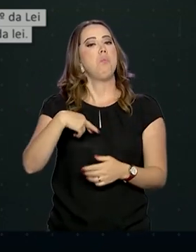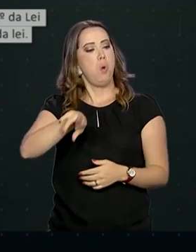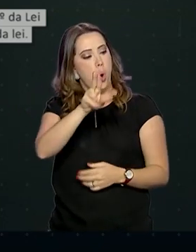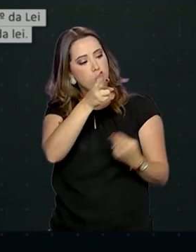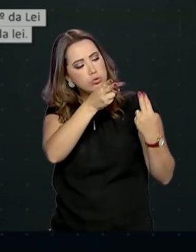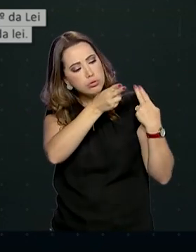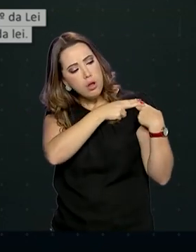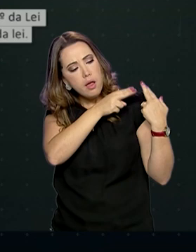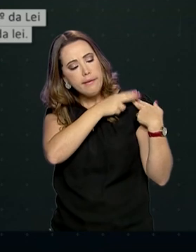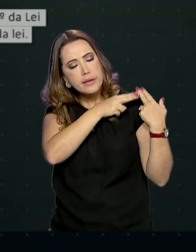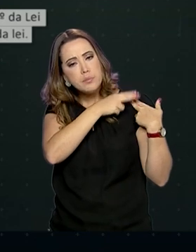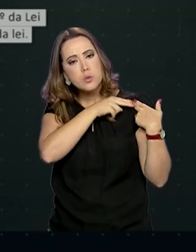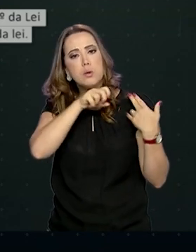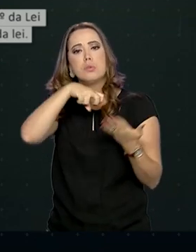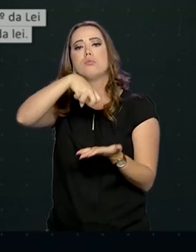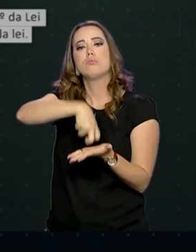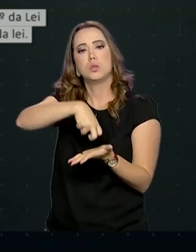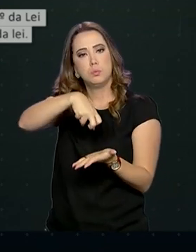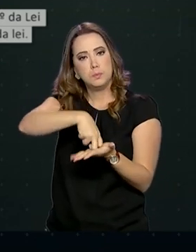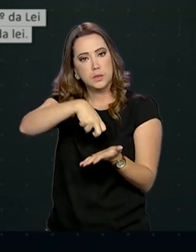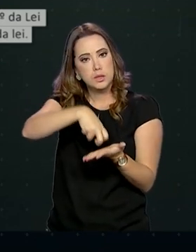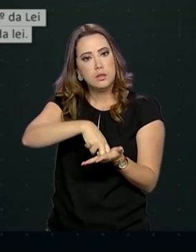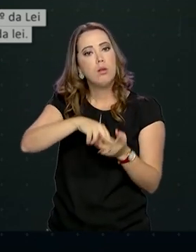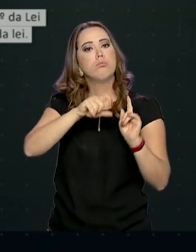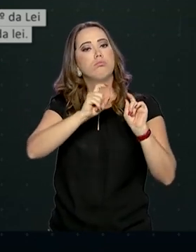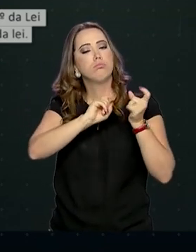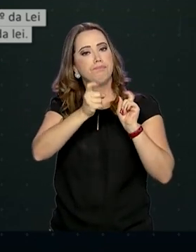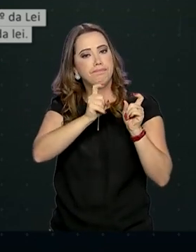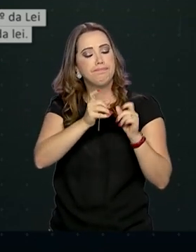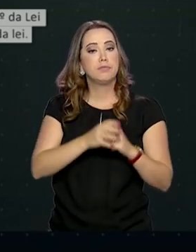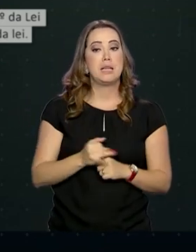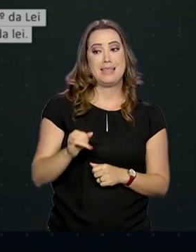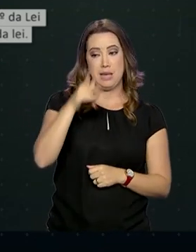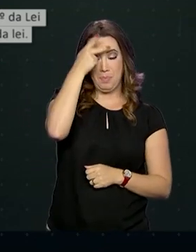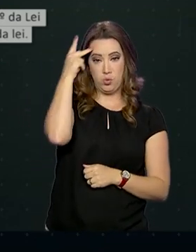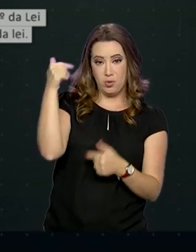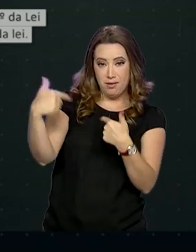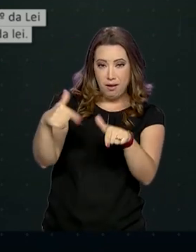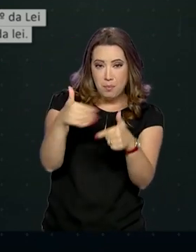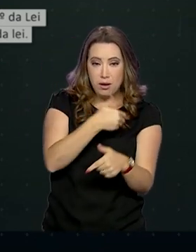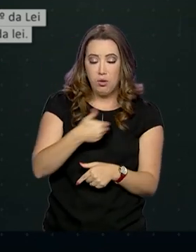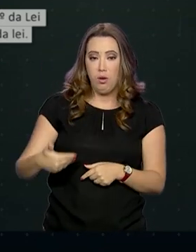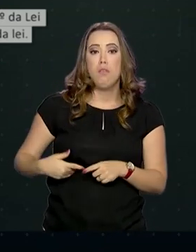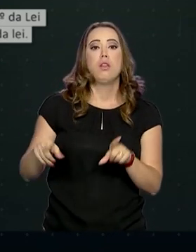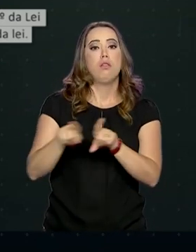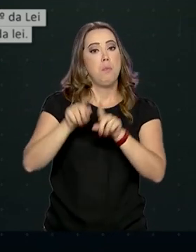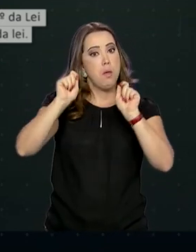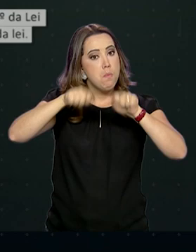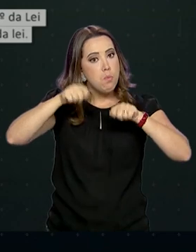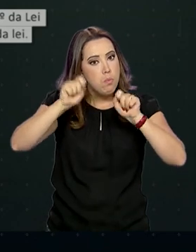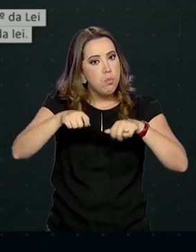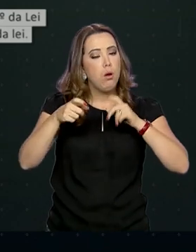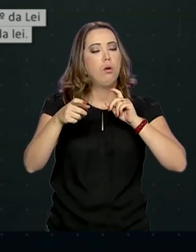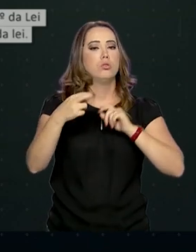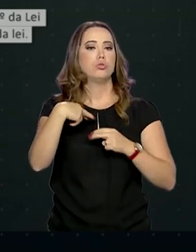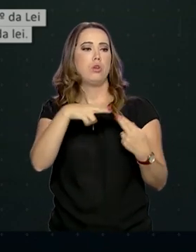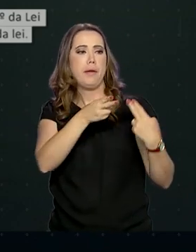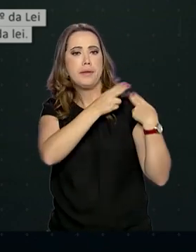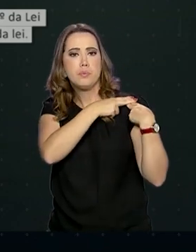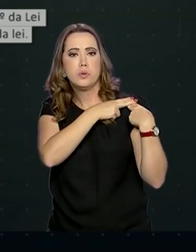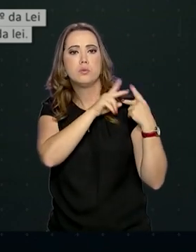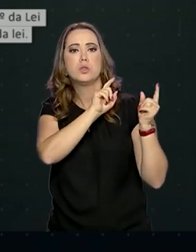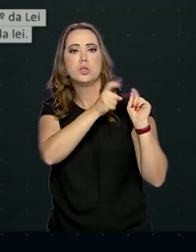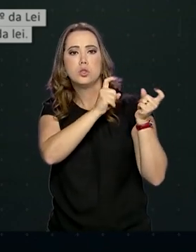administrativa e penal. No caso de servidor público, também pode haver a responsabilização administrativa